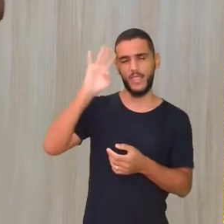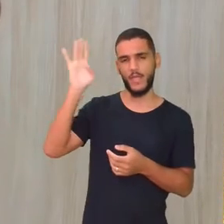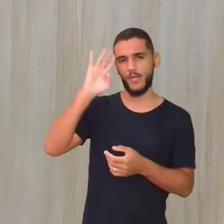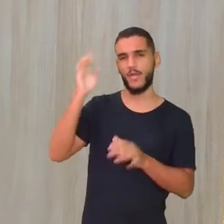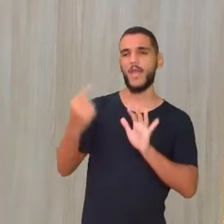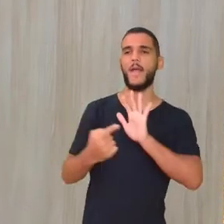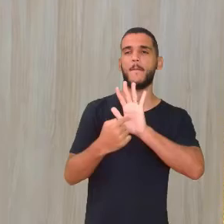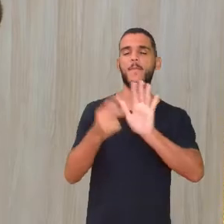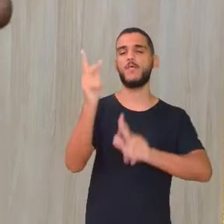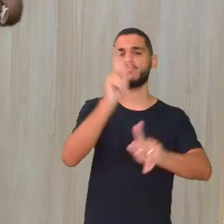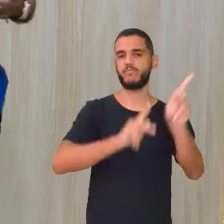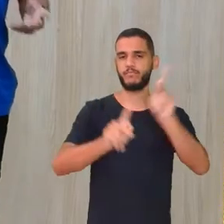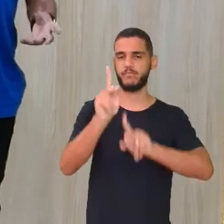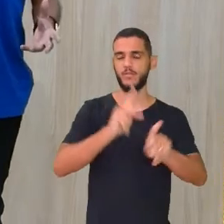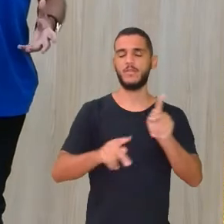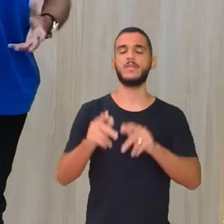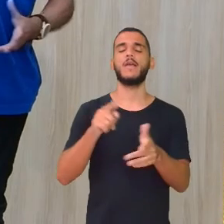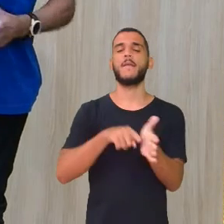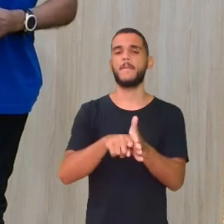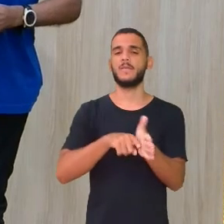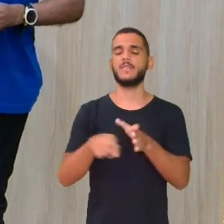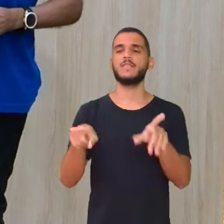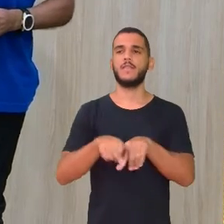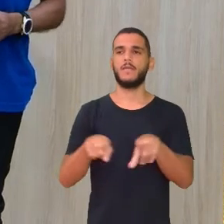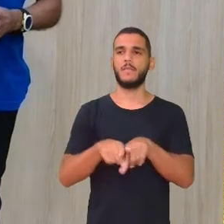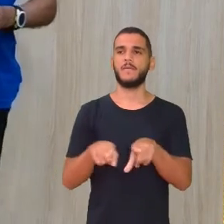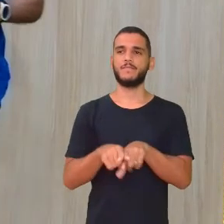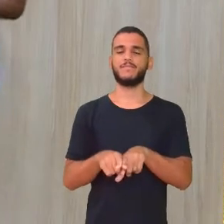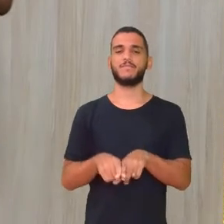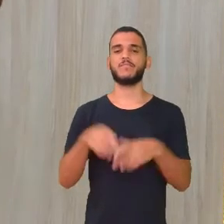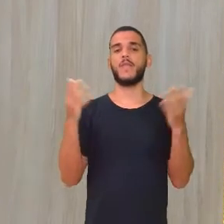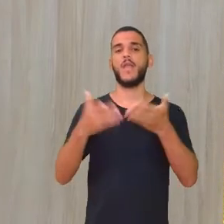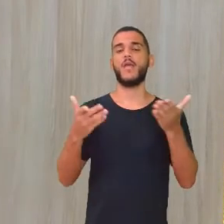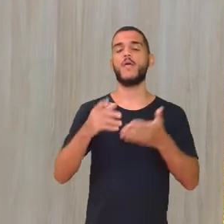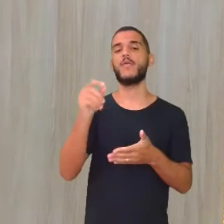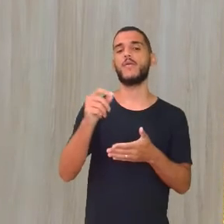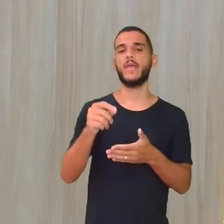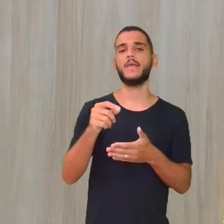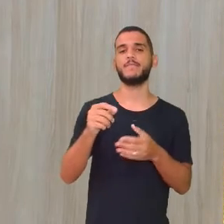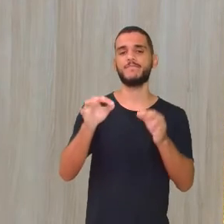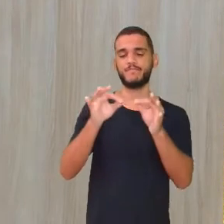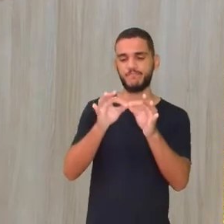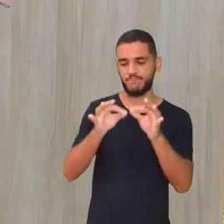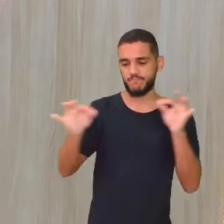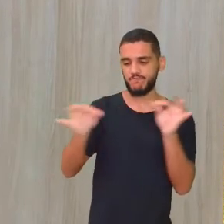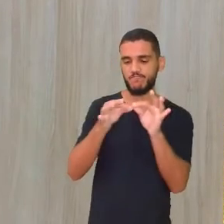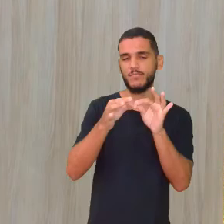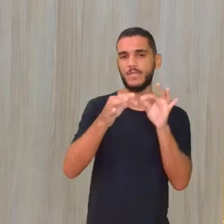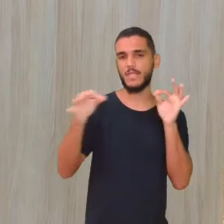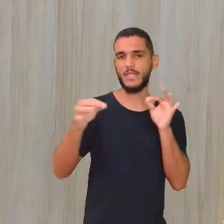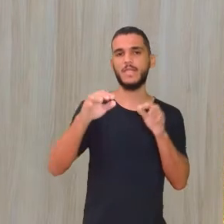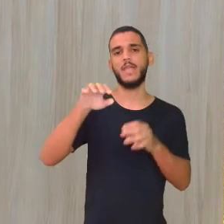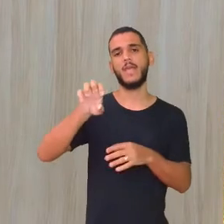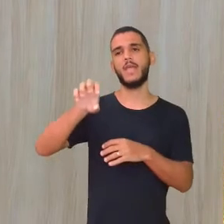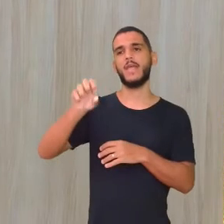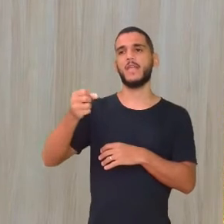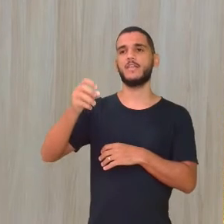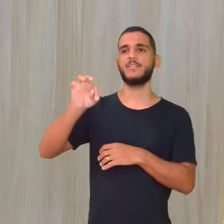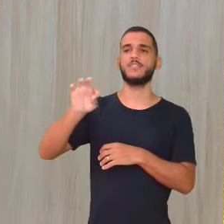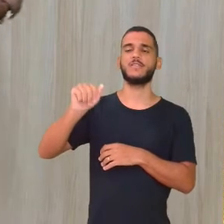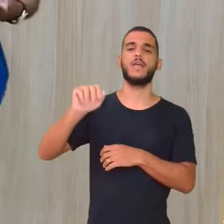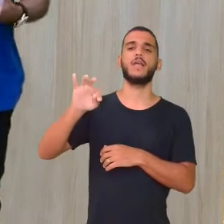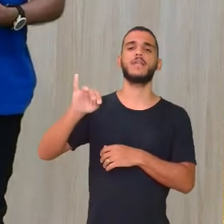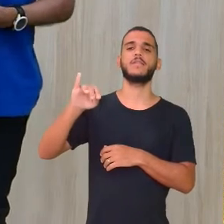amor De a população De pesquisa Medidas de estatística Que tipo de medidas São essas? A gente vai ver hoje Vai entender